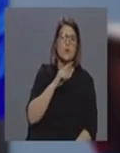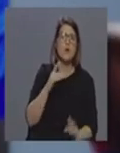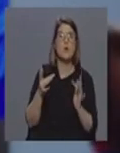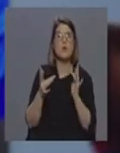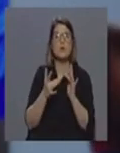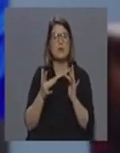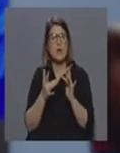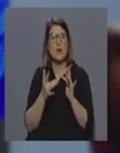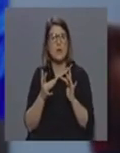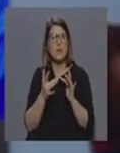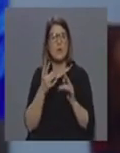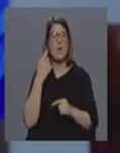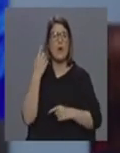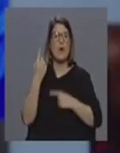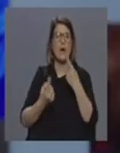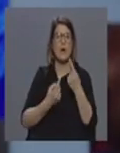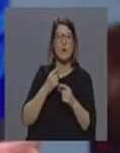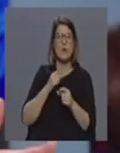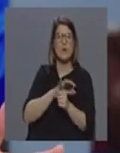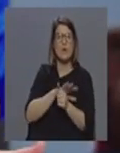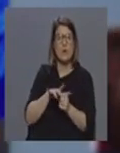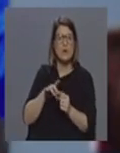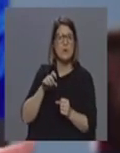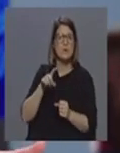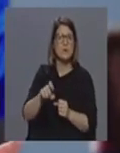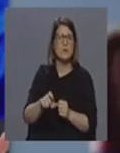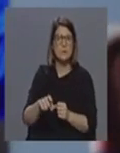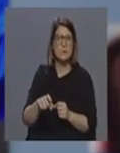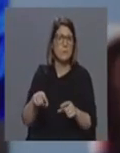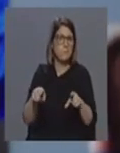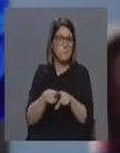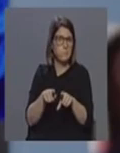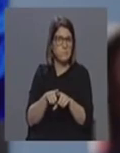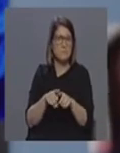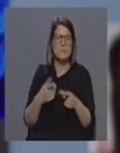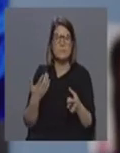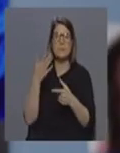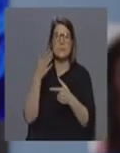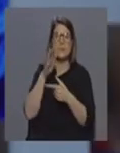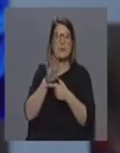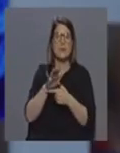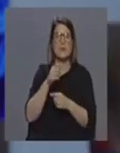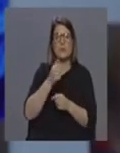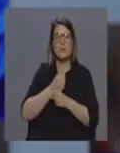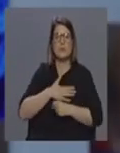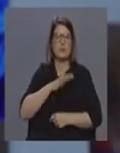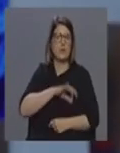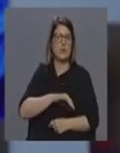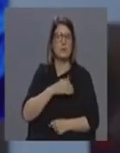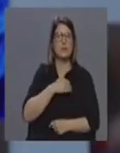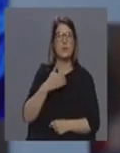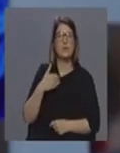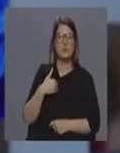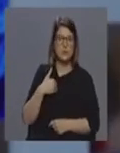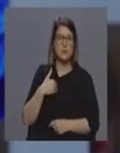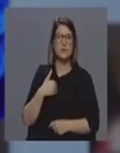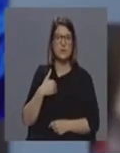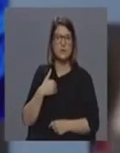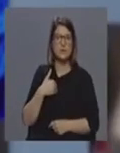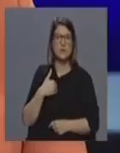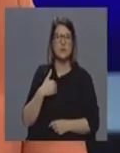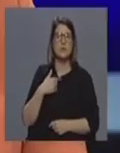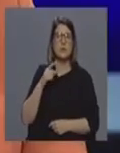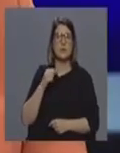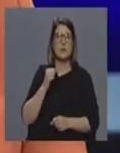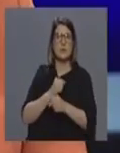alguém que seja infectado pelo novo coronavírus o mesmo também é aplicável a um profissional de saúde que eventualmente por exemplo tenha estado em exercício